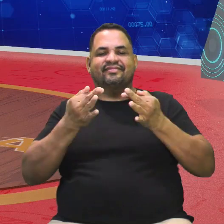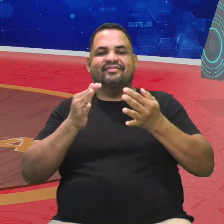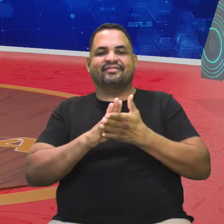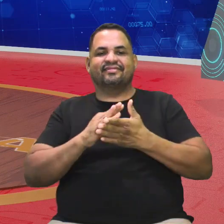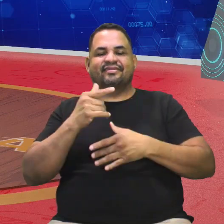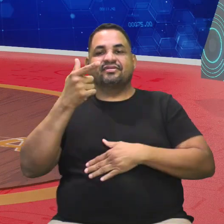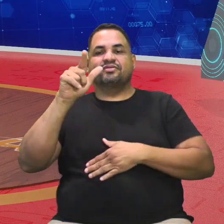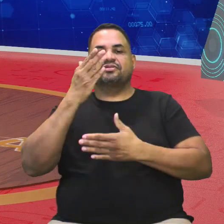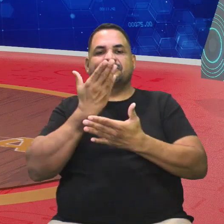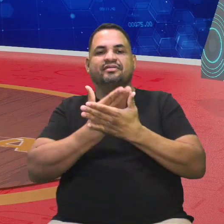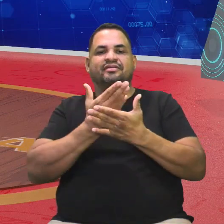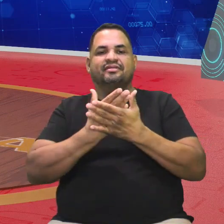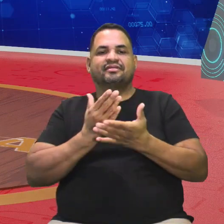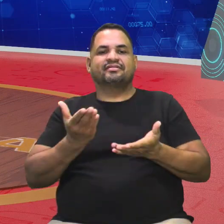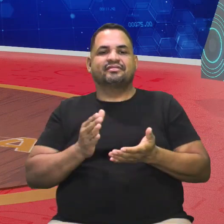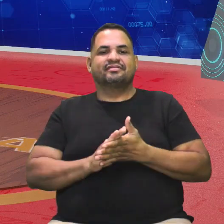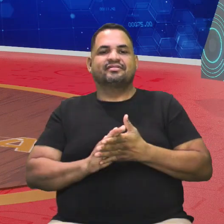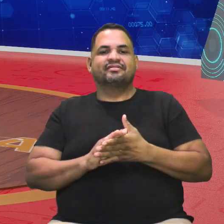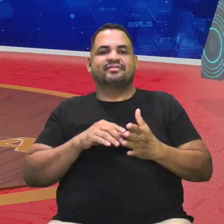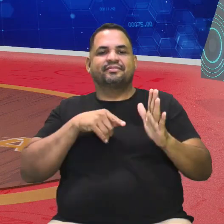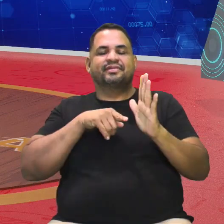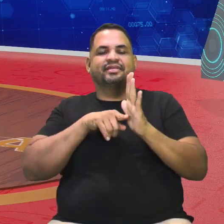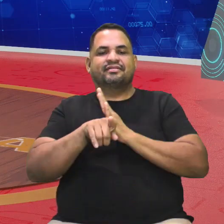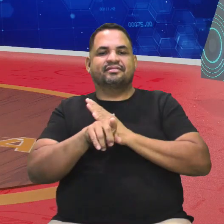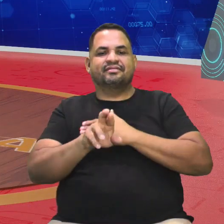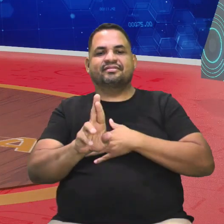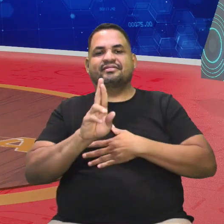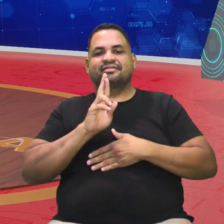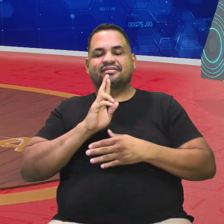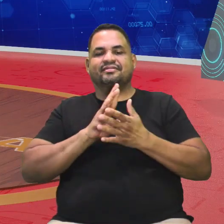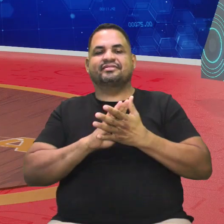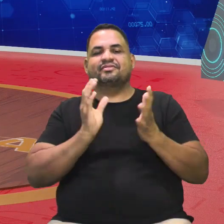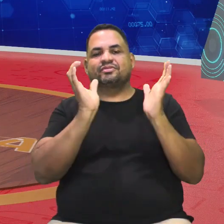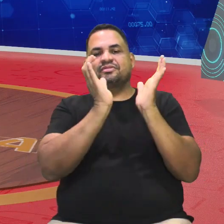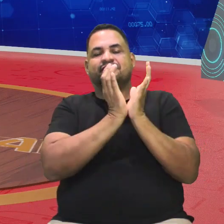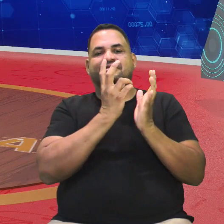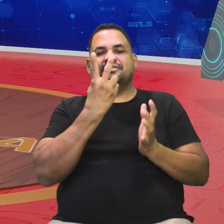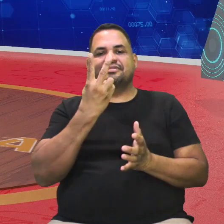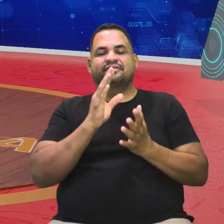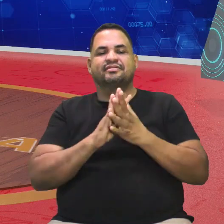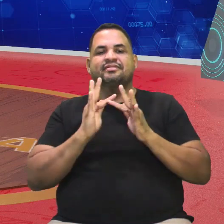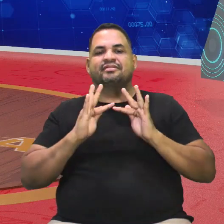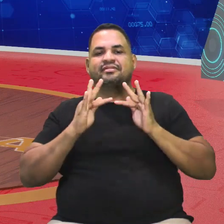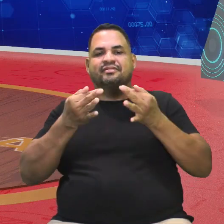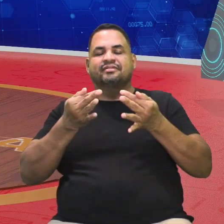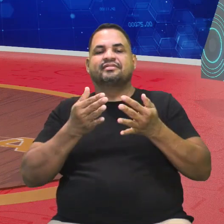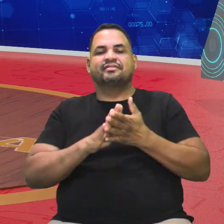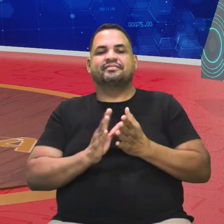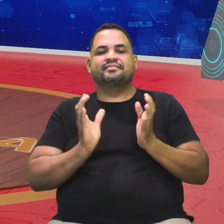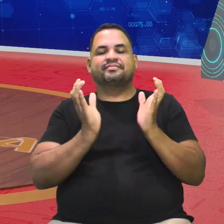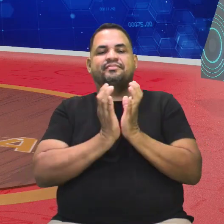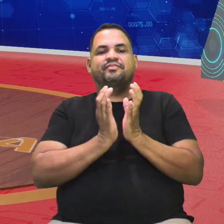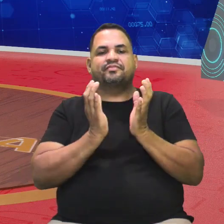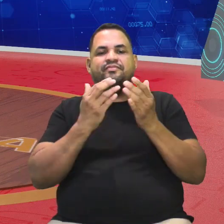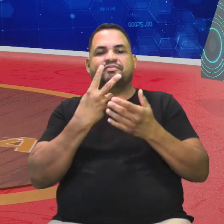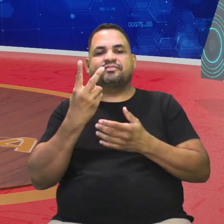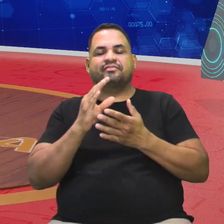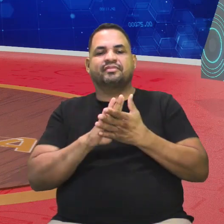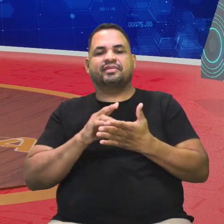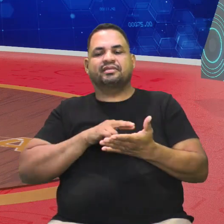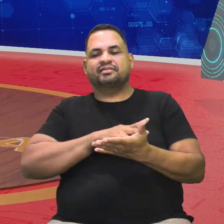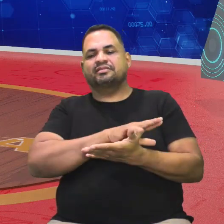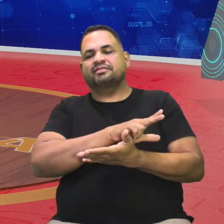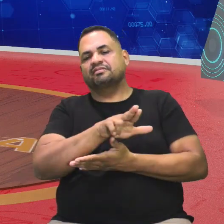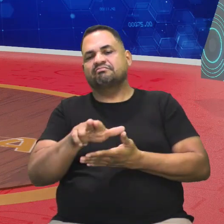Porque a nossa próxima aula já é um quiz revisional da unidade 2. Então, a gente está finalizando a unidade 2. Passamos aí por